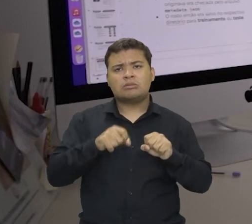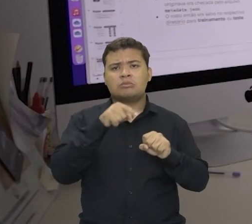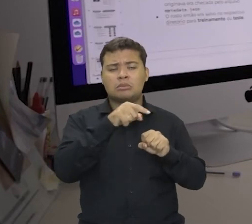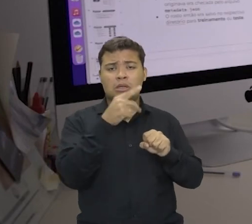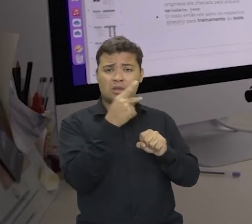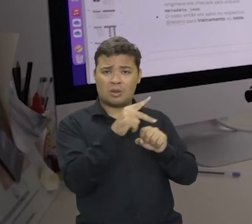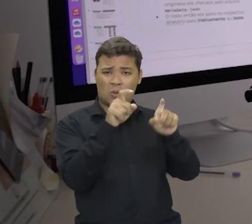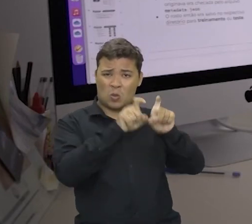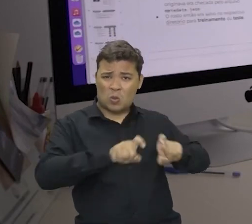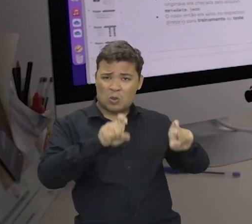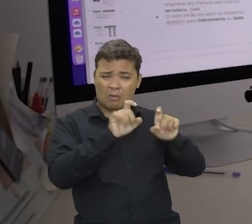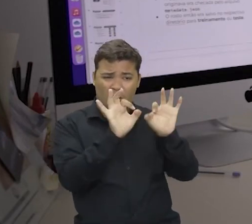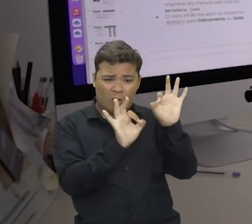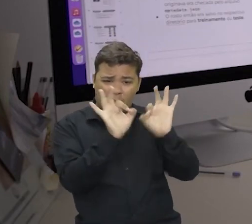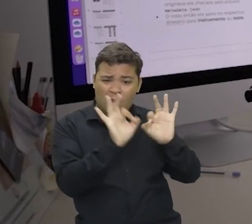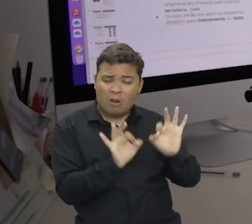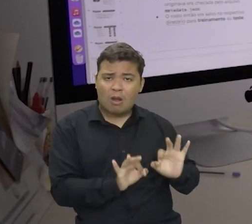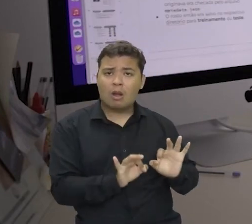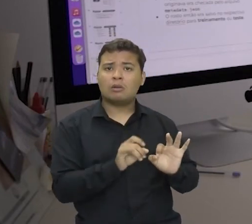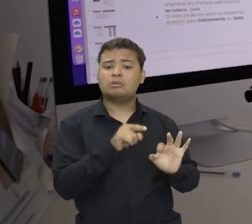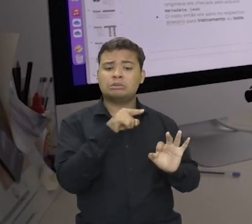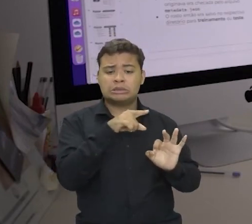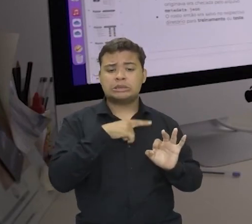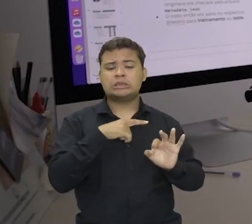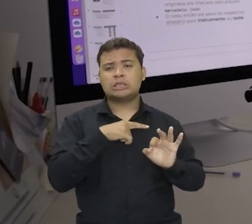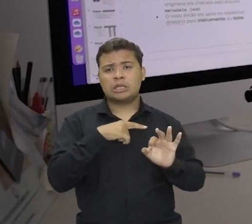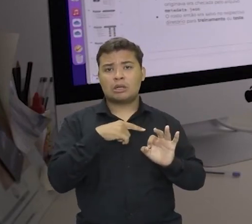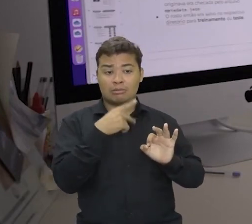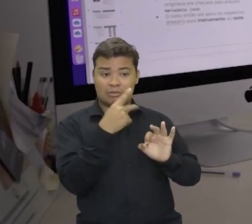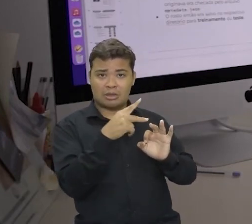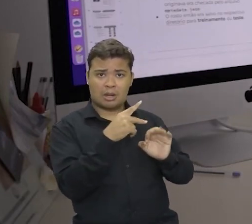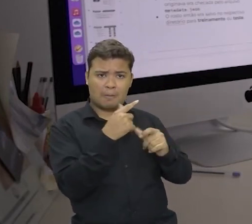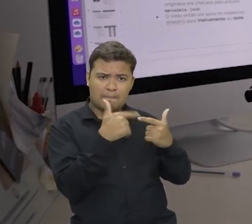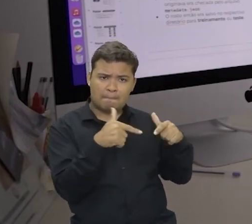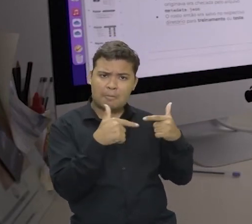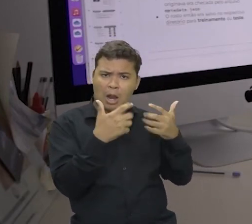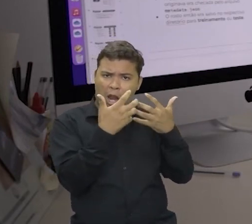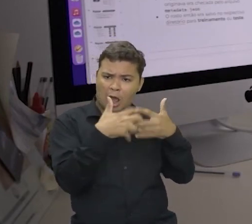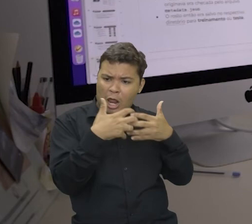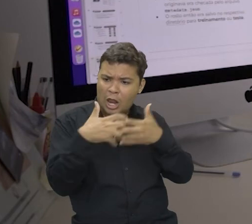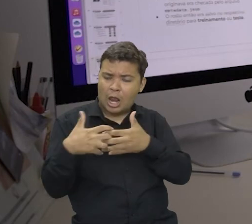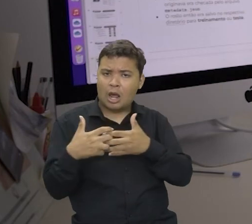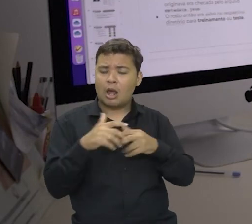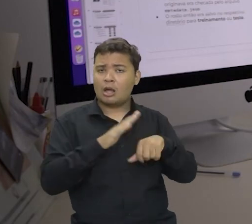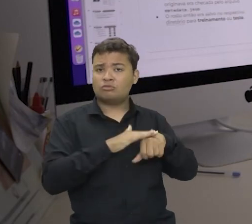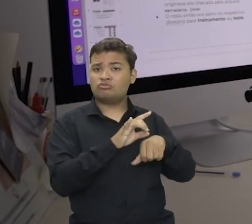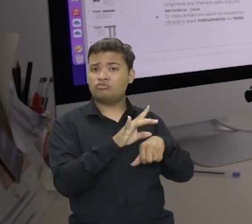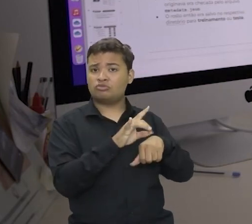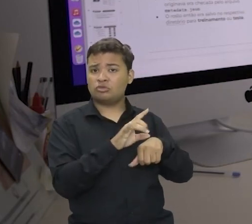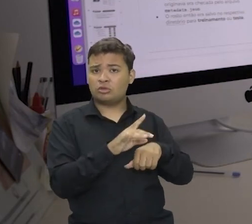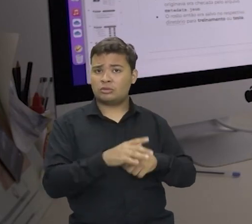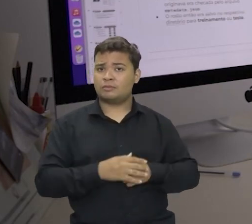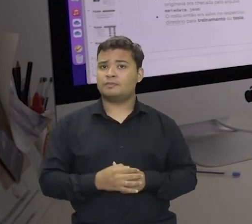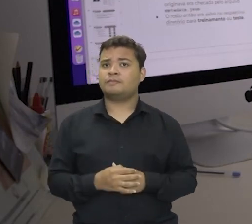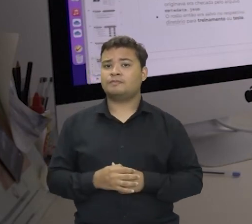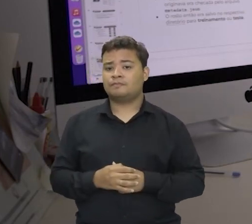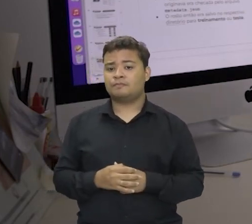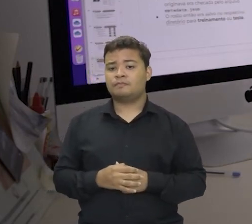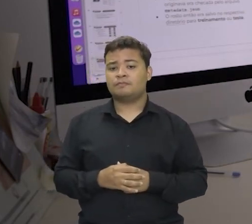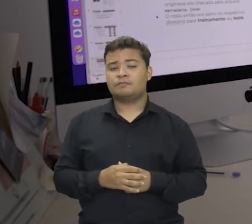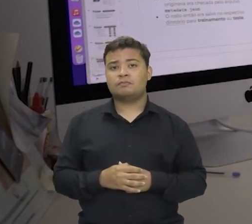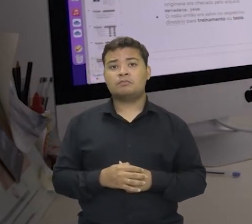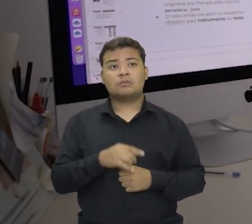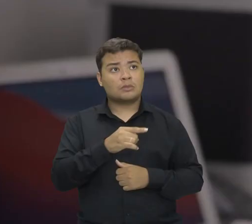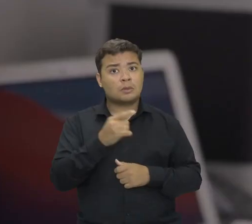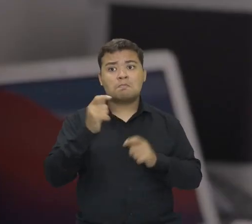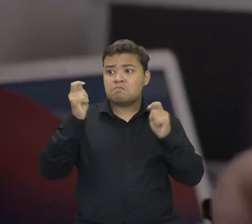vamos assim dizer, computacional que executa isso, ela executa todo o fluxo de trabalho de maneira automatizada e retorna. Então, com isso, a